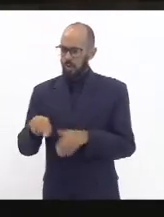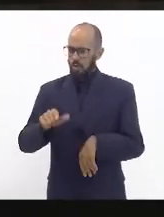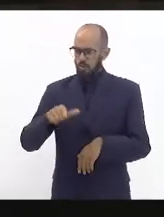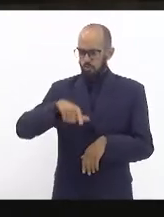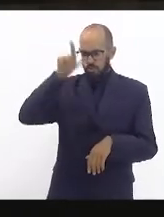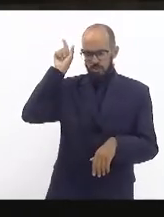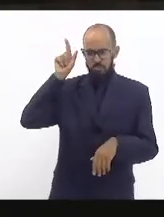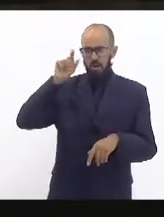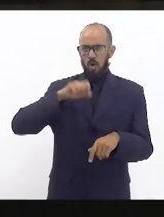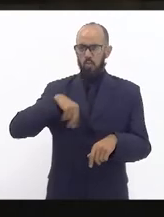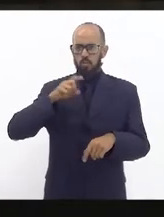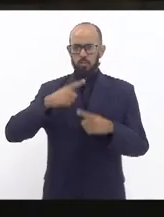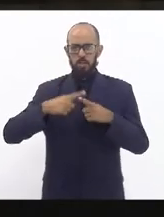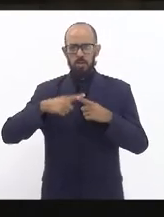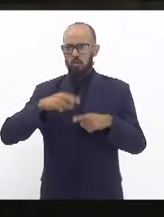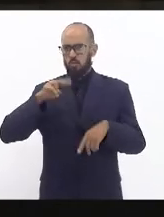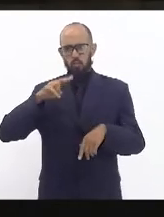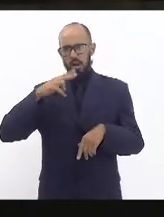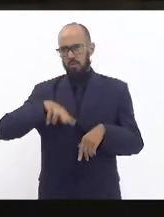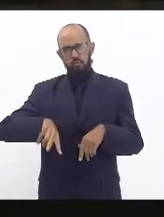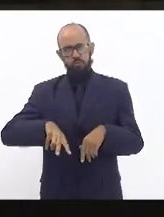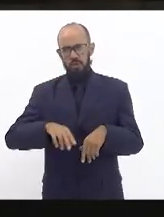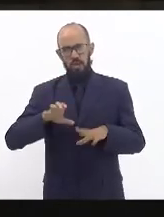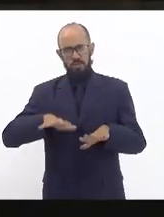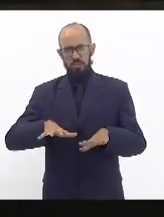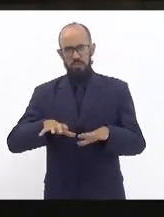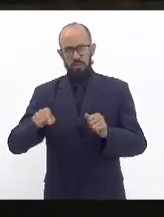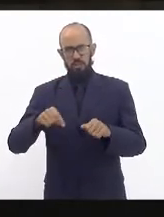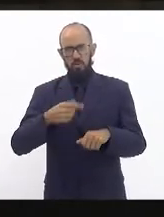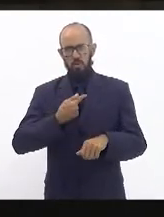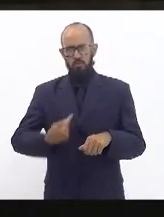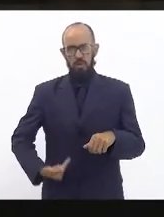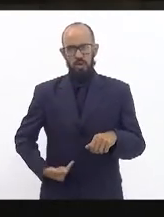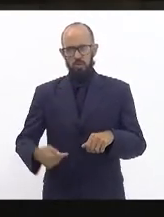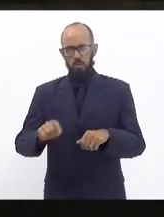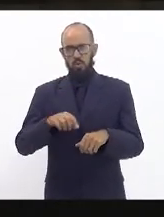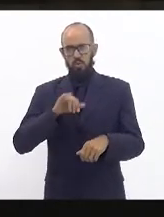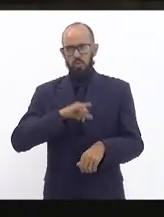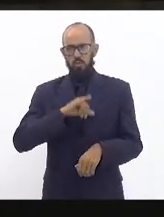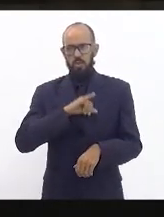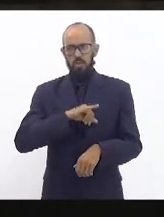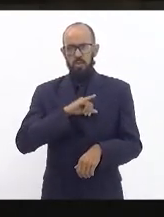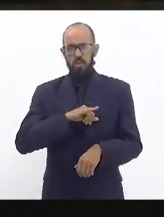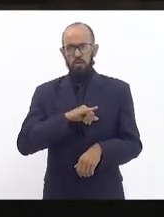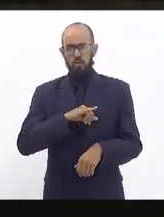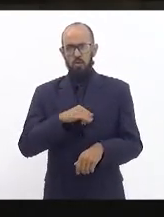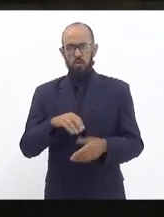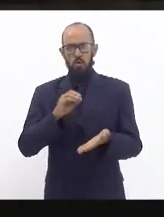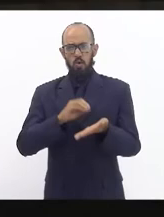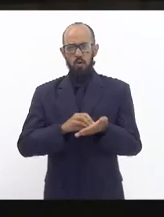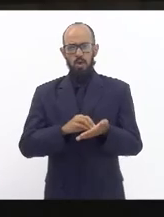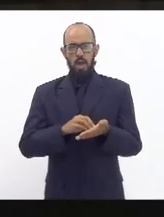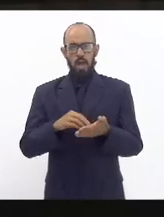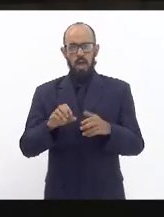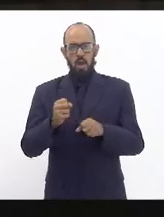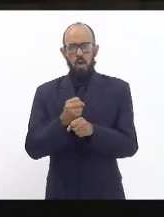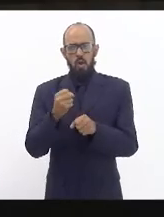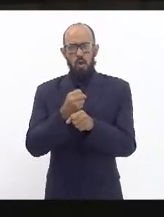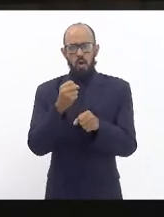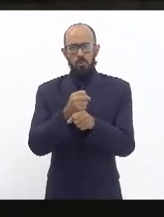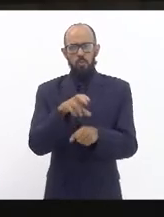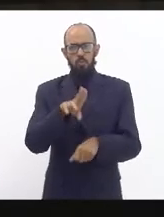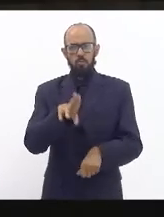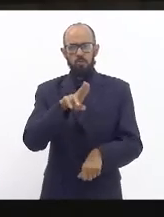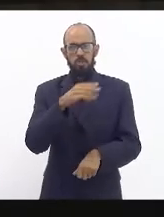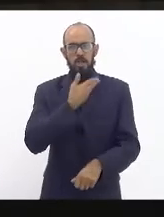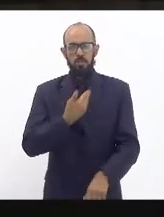eu nunca assisti isso na minha vida o governador do Rio de Janeiro assina um decreto declarando a obra de infraestrutura desse empreendimento como utilidade